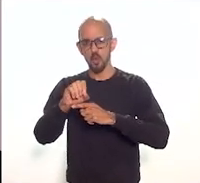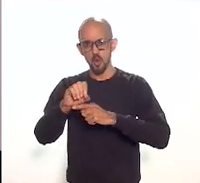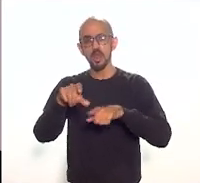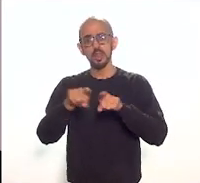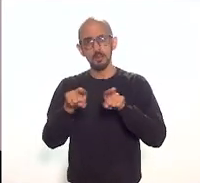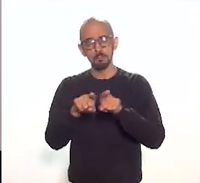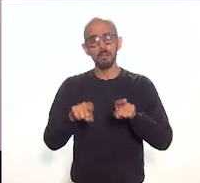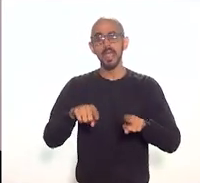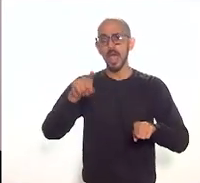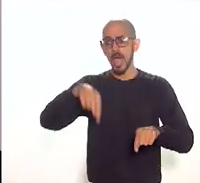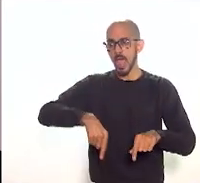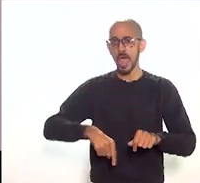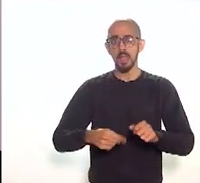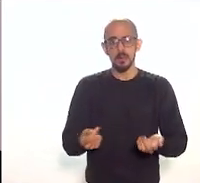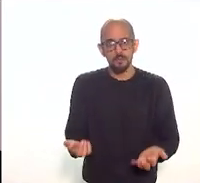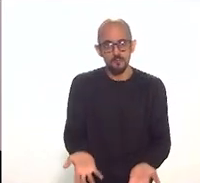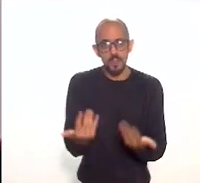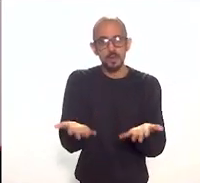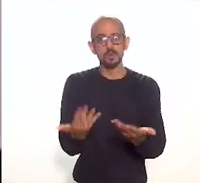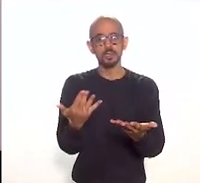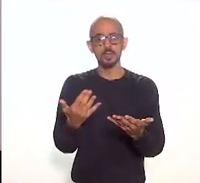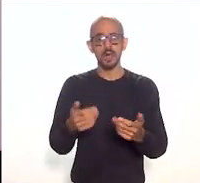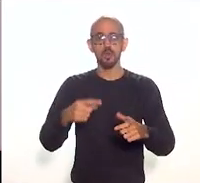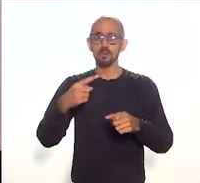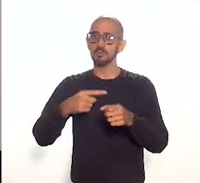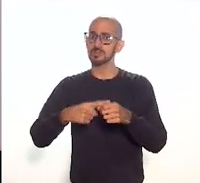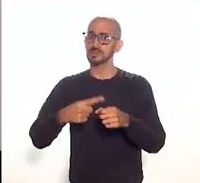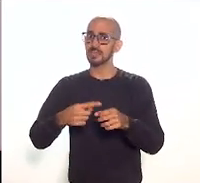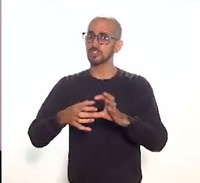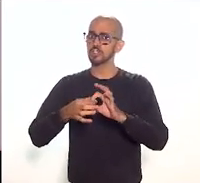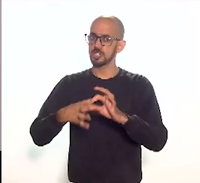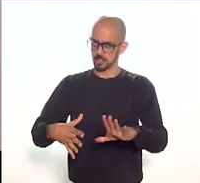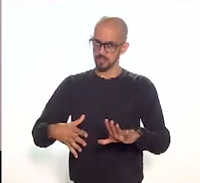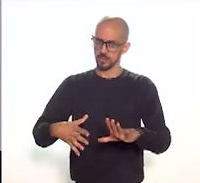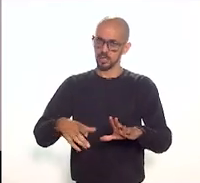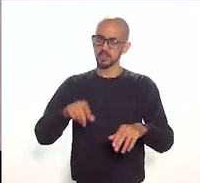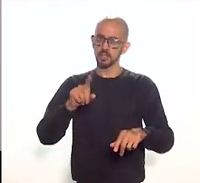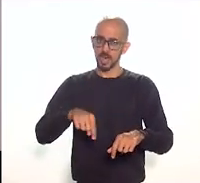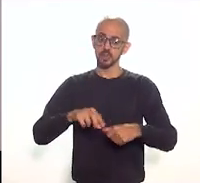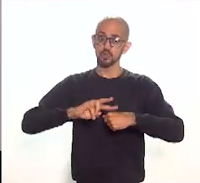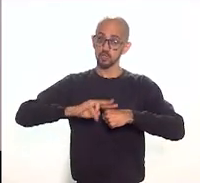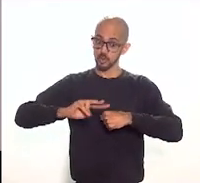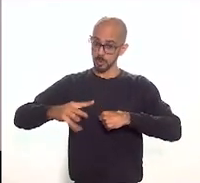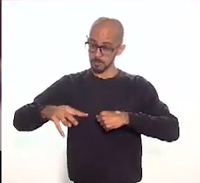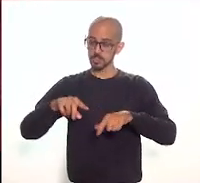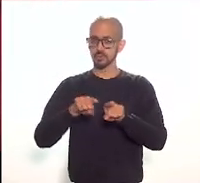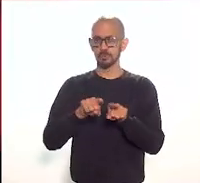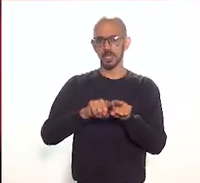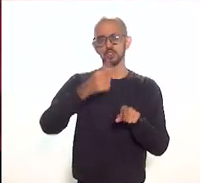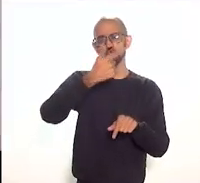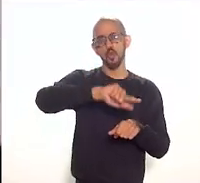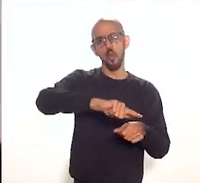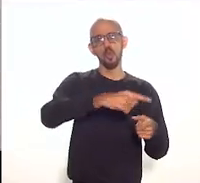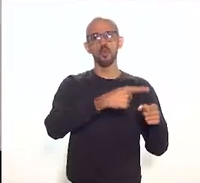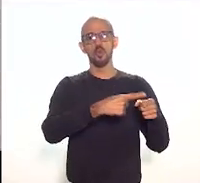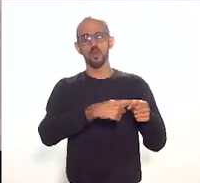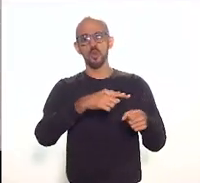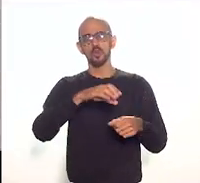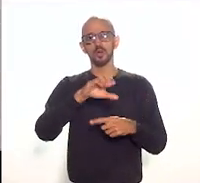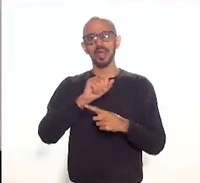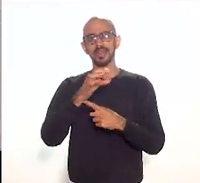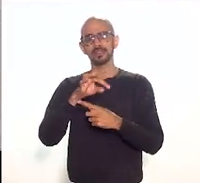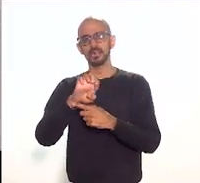de todos e os desdobramentos que isso pode ter em outros bairros também é fundamental o Museu de Percurso do Catete